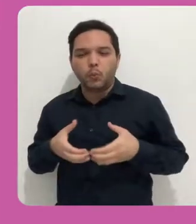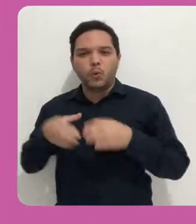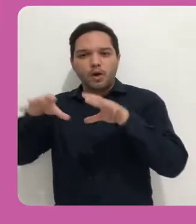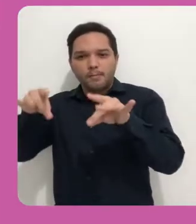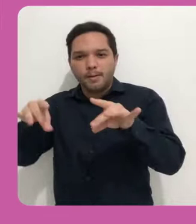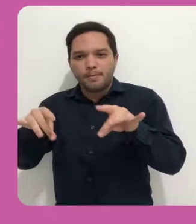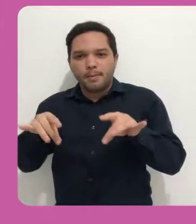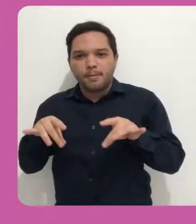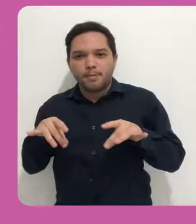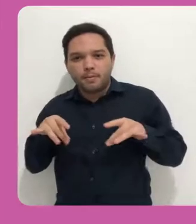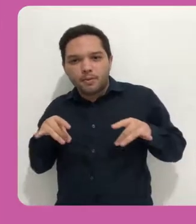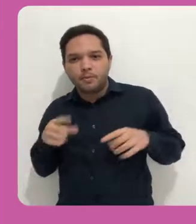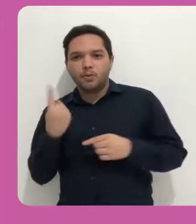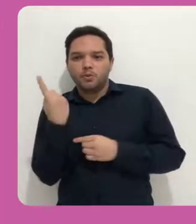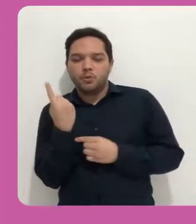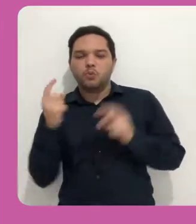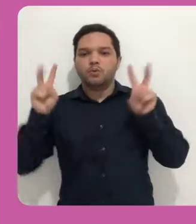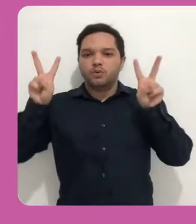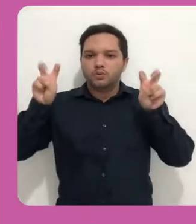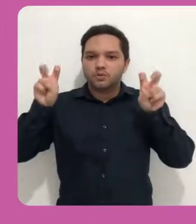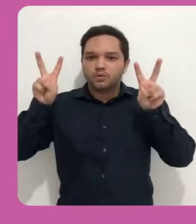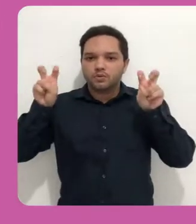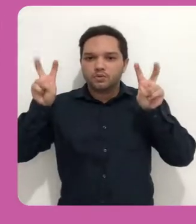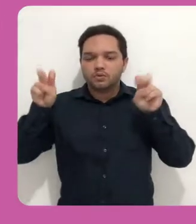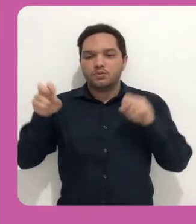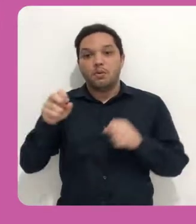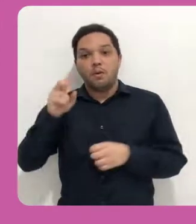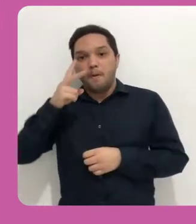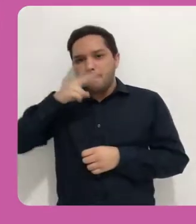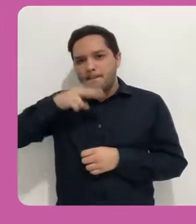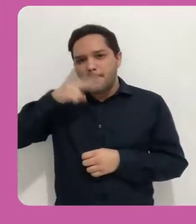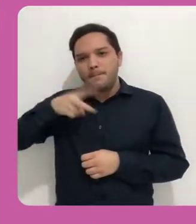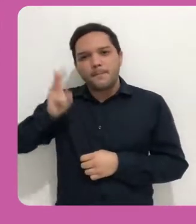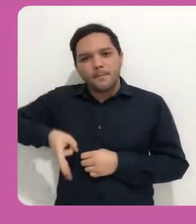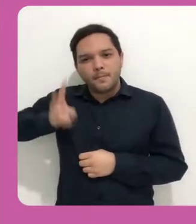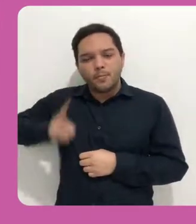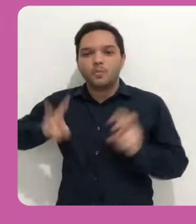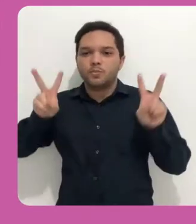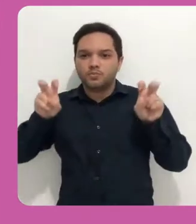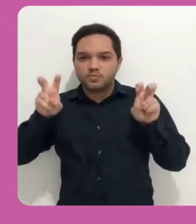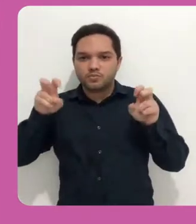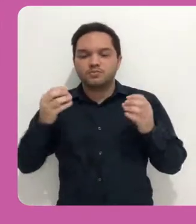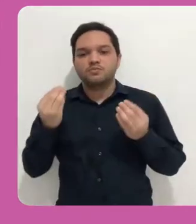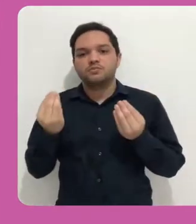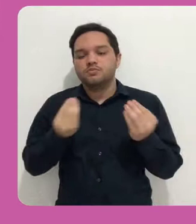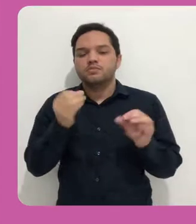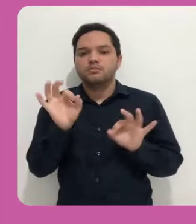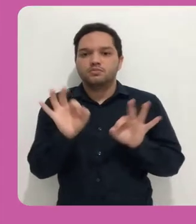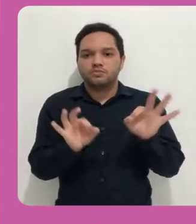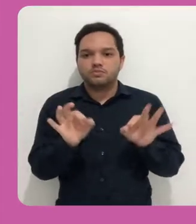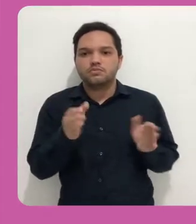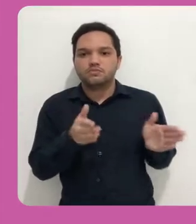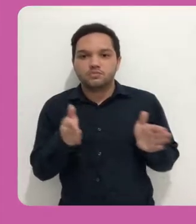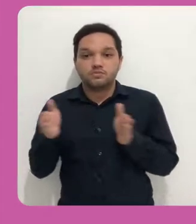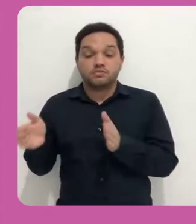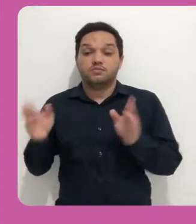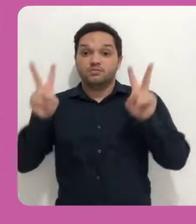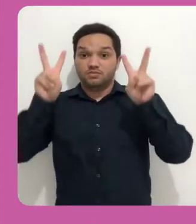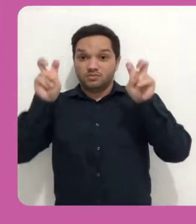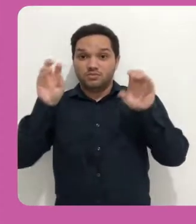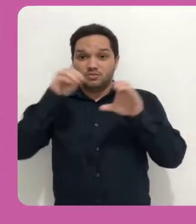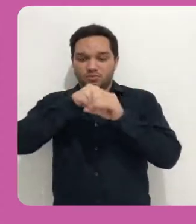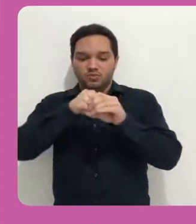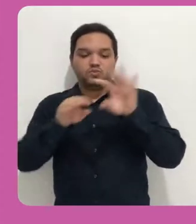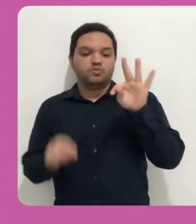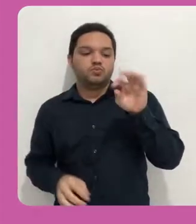né? De um determinado assunto, no mesmo assunto, ou talvez organizado no seu tópico,